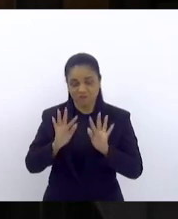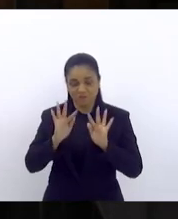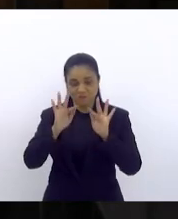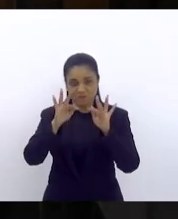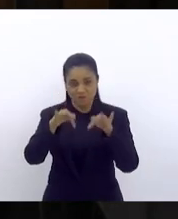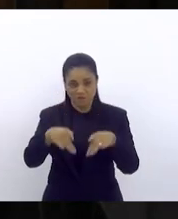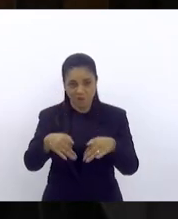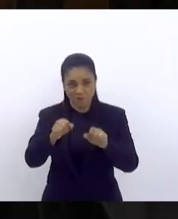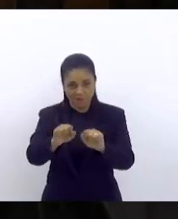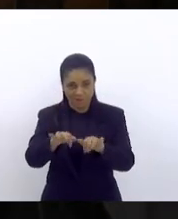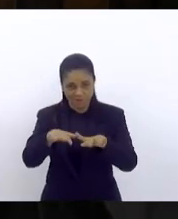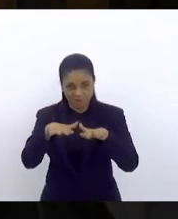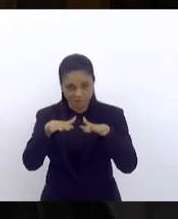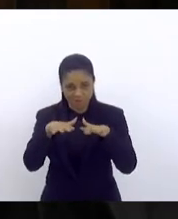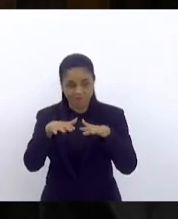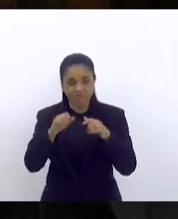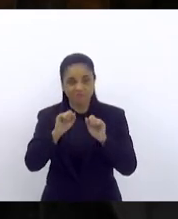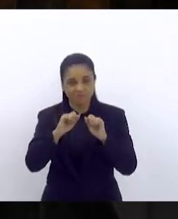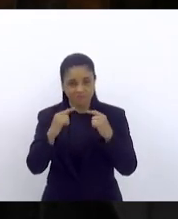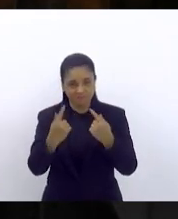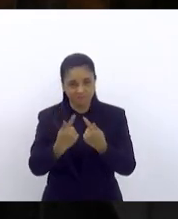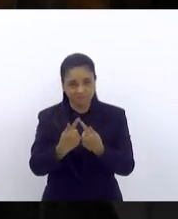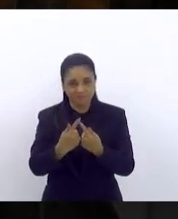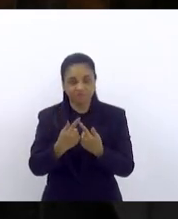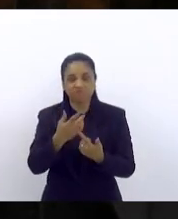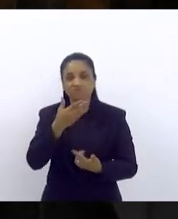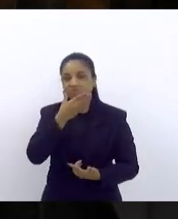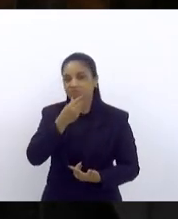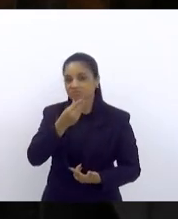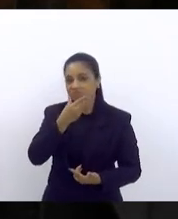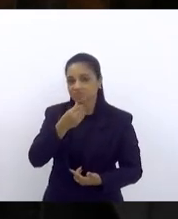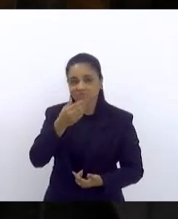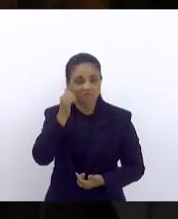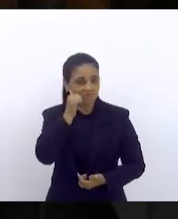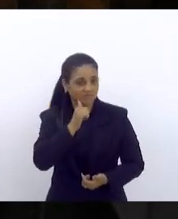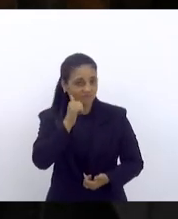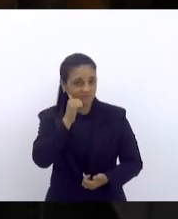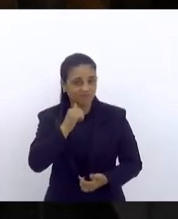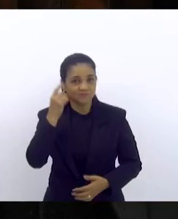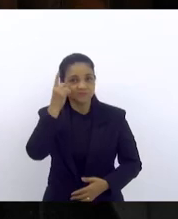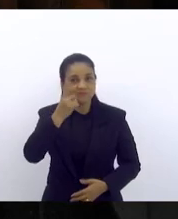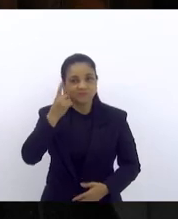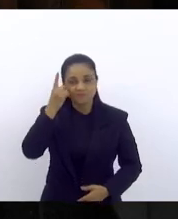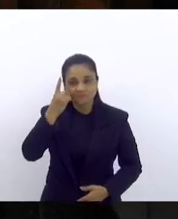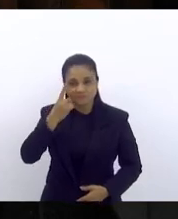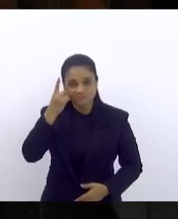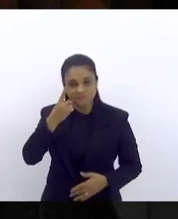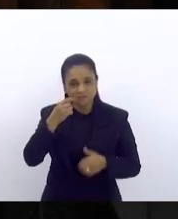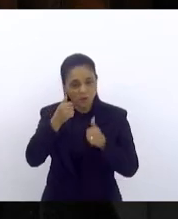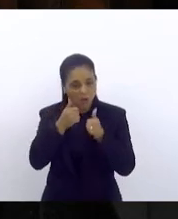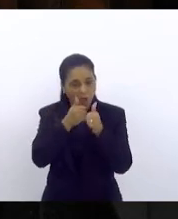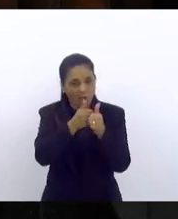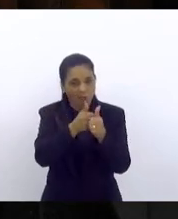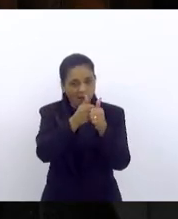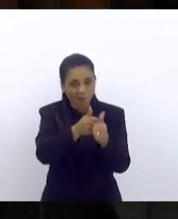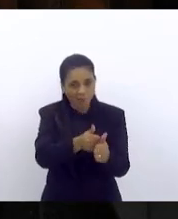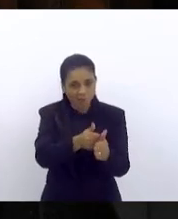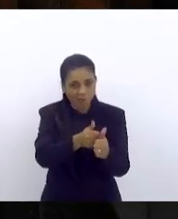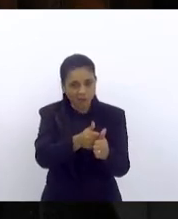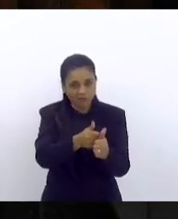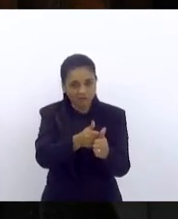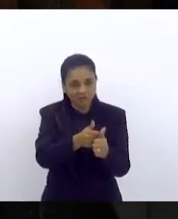senhoras e senhores deputados que nos acompanham de forma